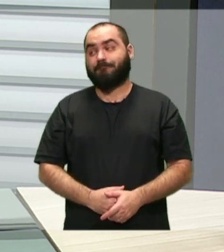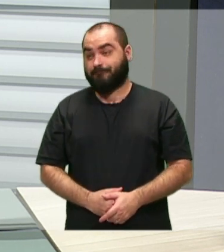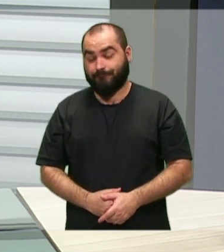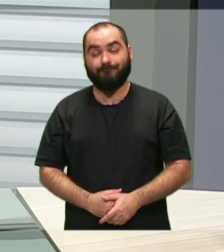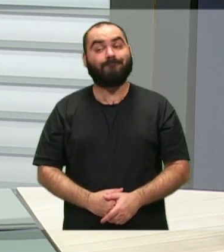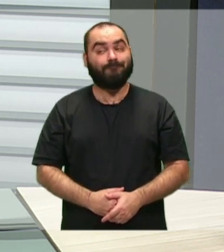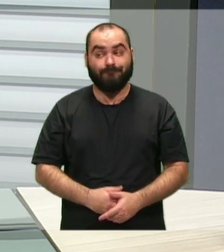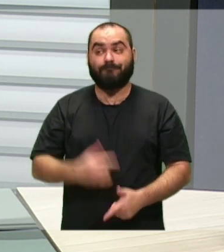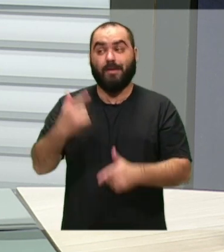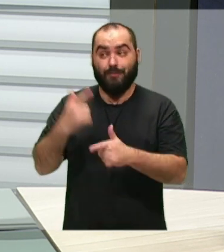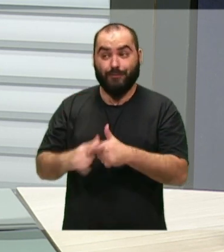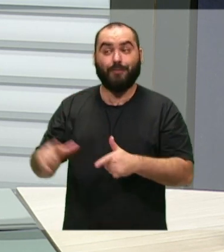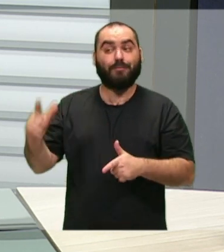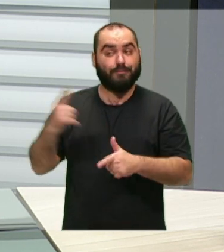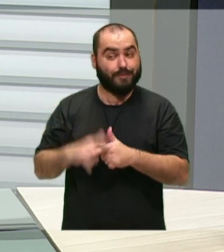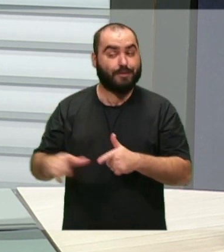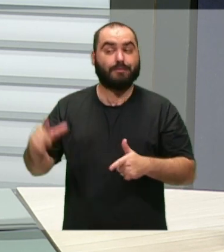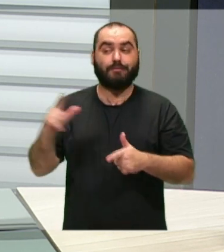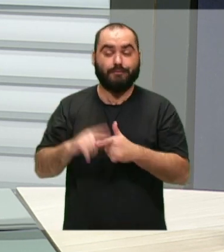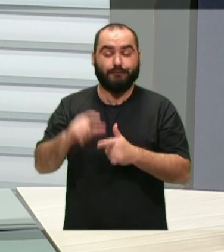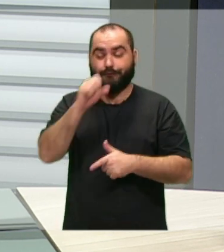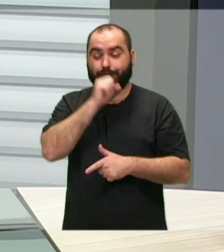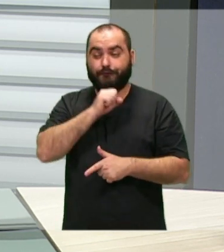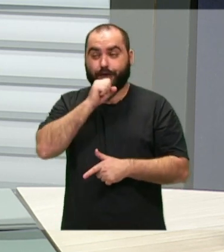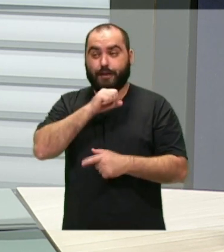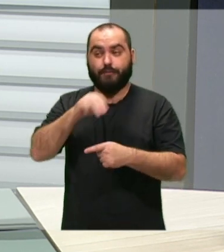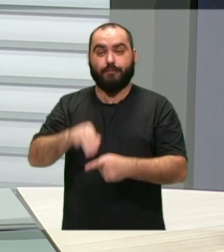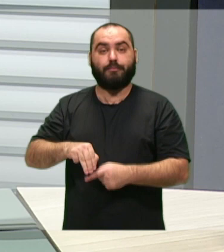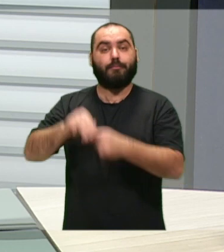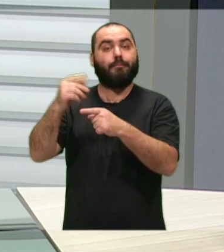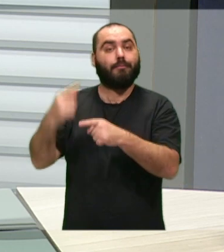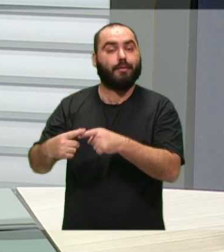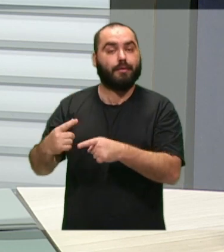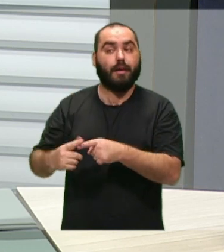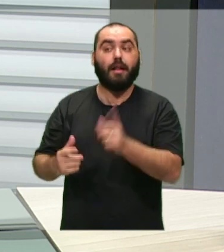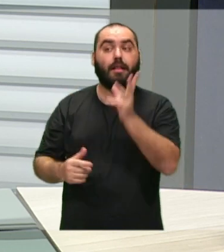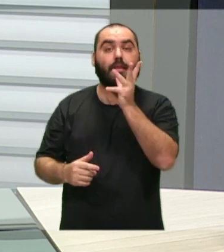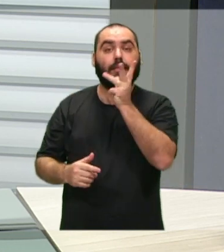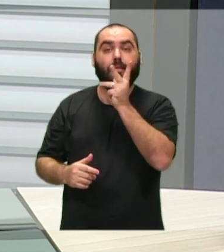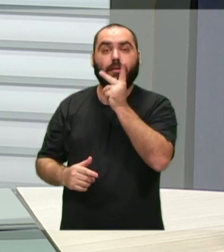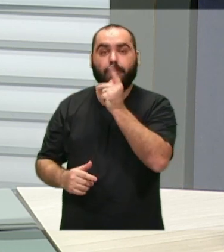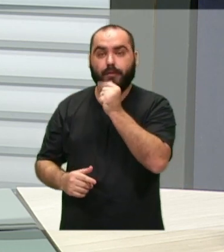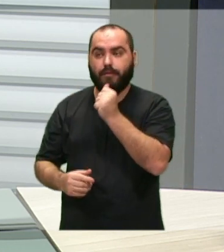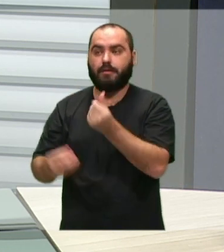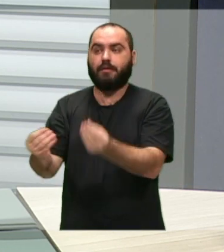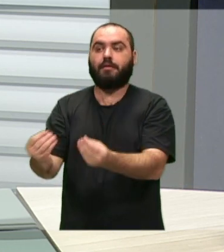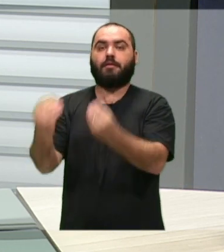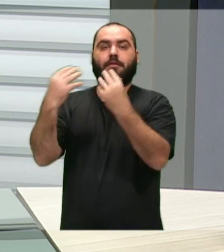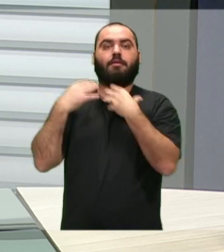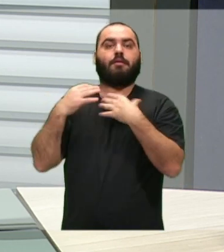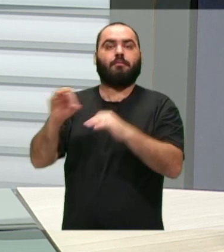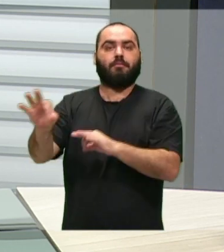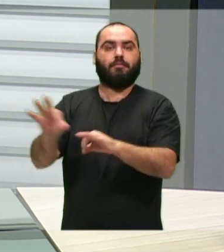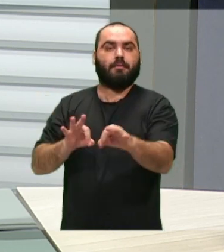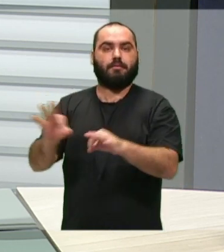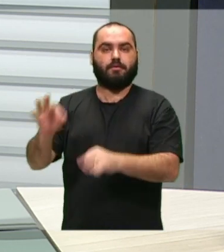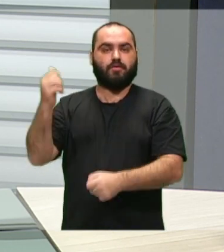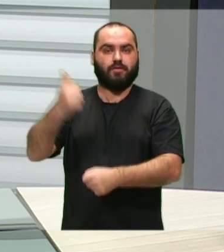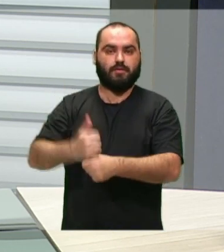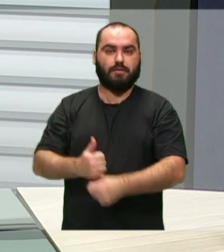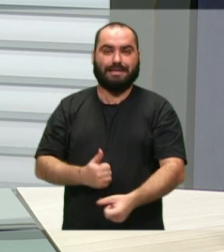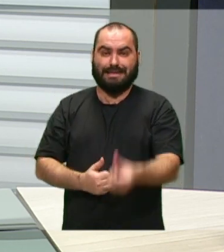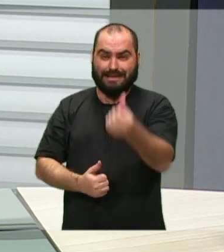bastante antiga no nosso município pela demora até do Executivo enviar o plano para a Câmara. São seis anos de